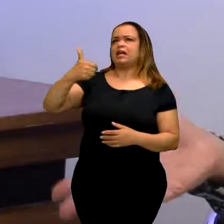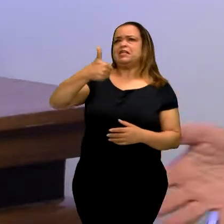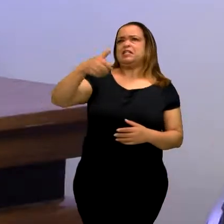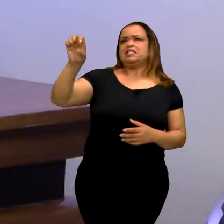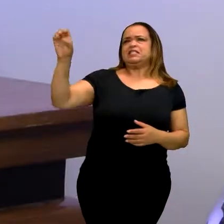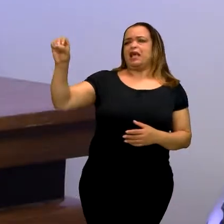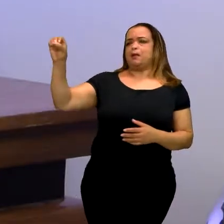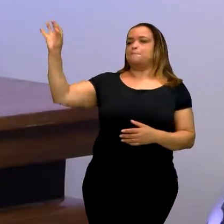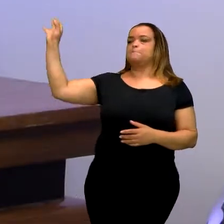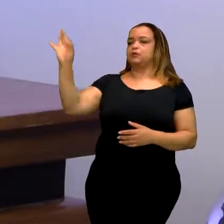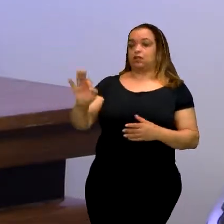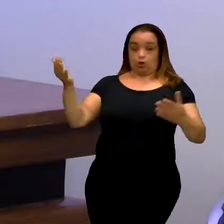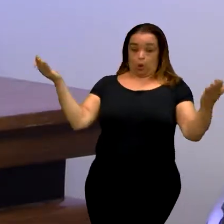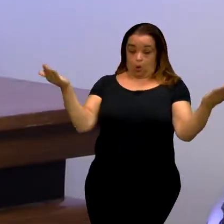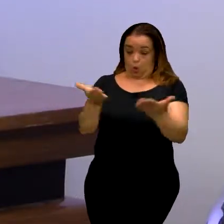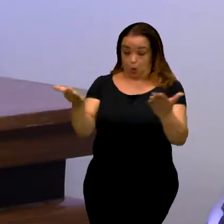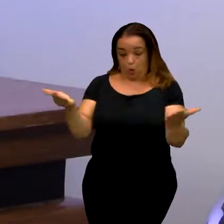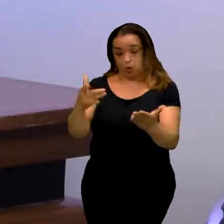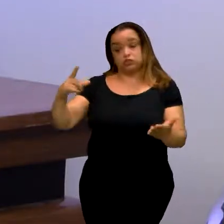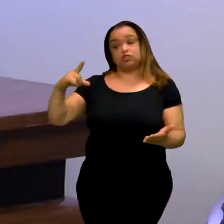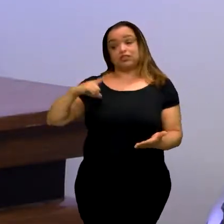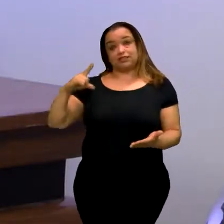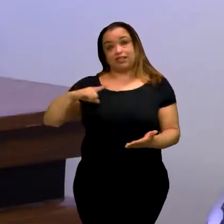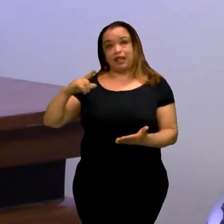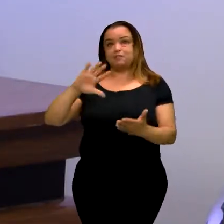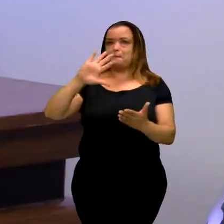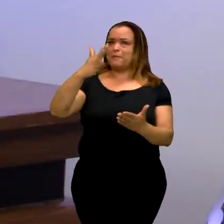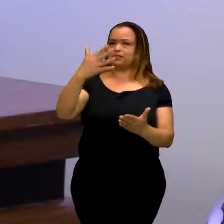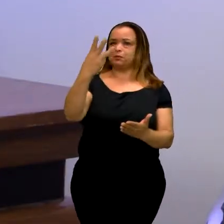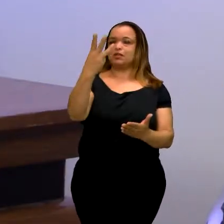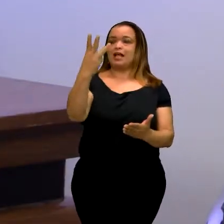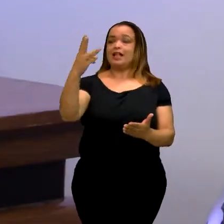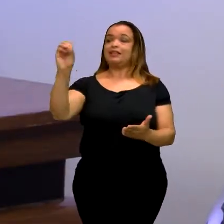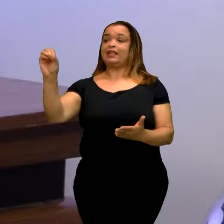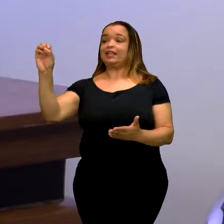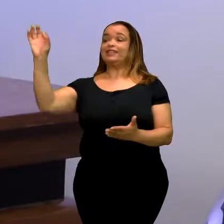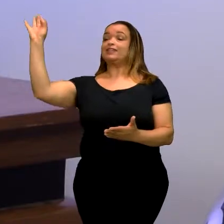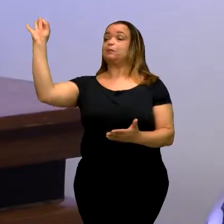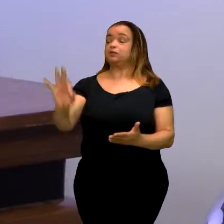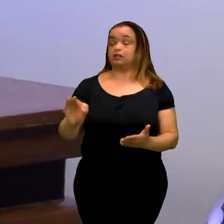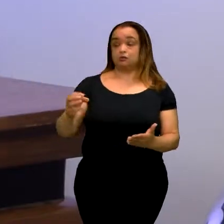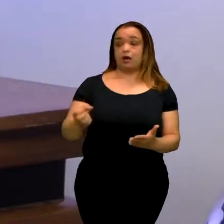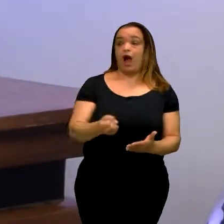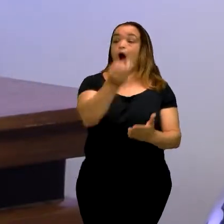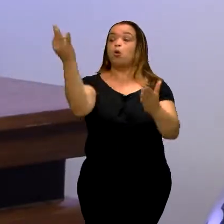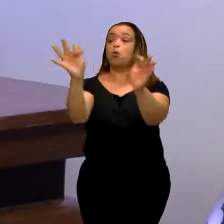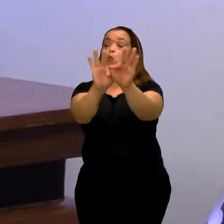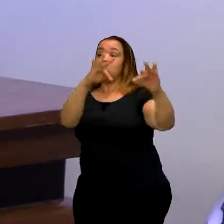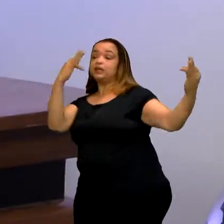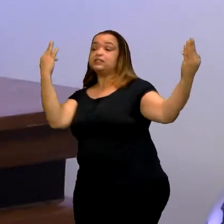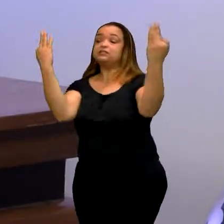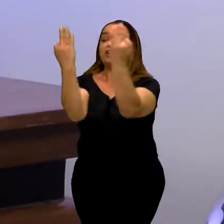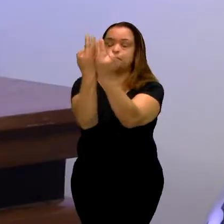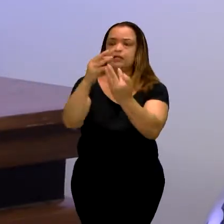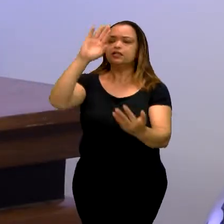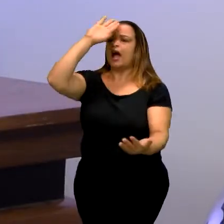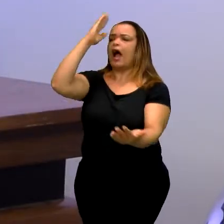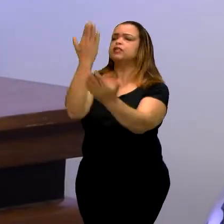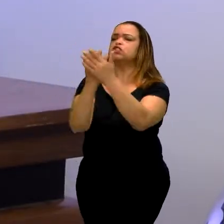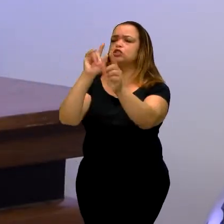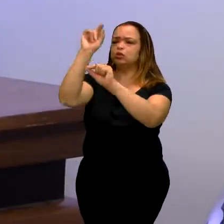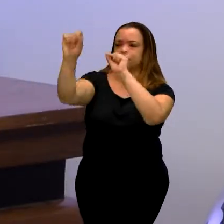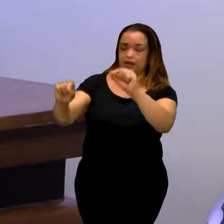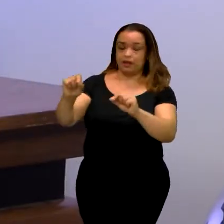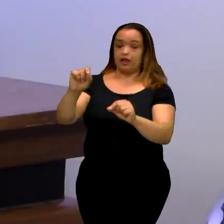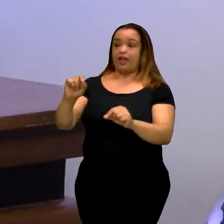Hoje, ainda temos esse 30%. Muitas famílias acreditam que privar a língua de sinais